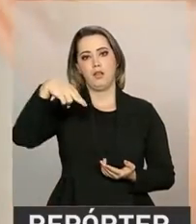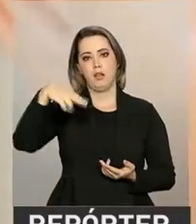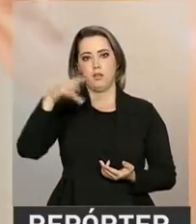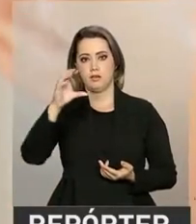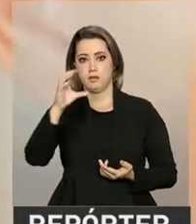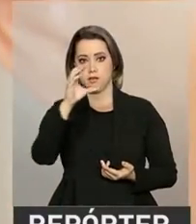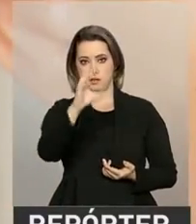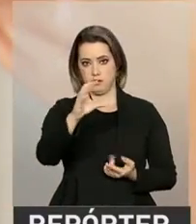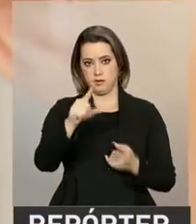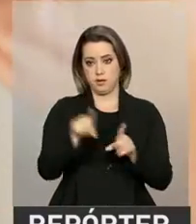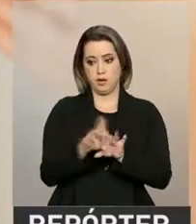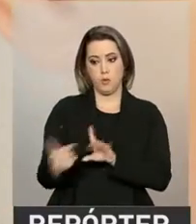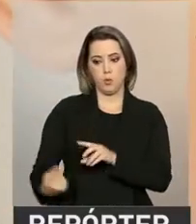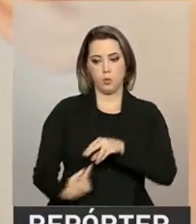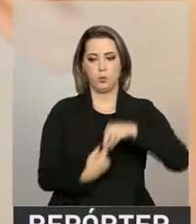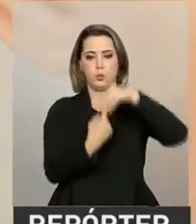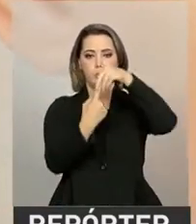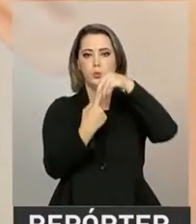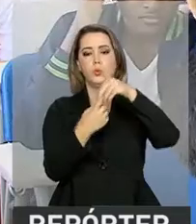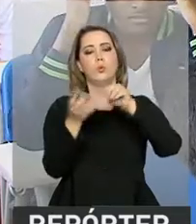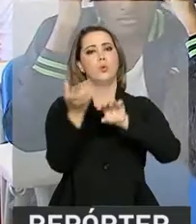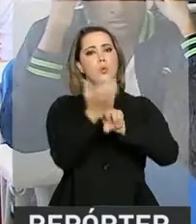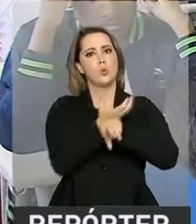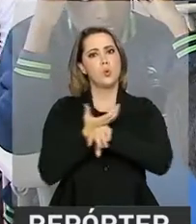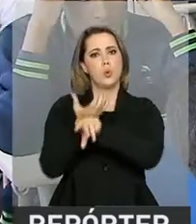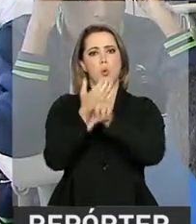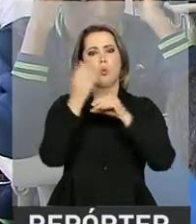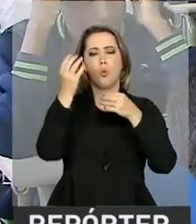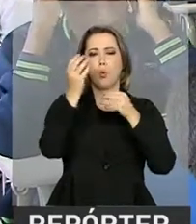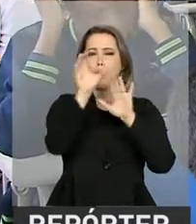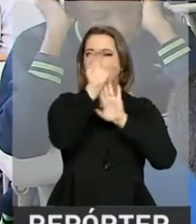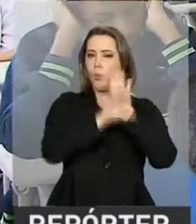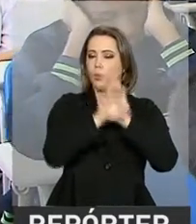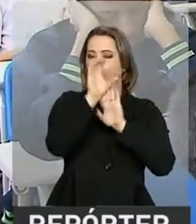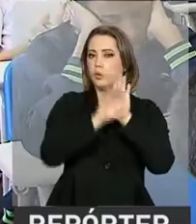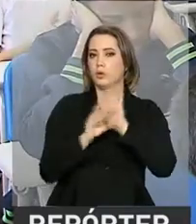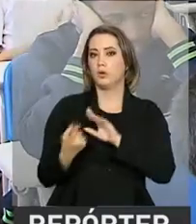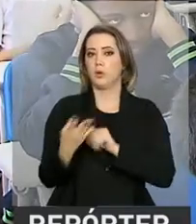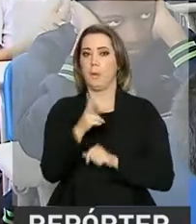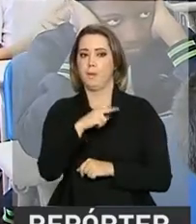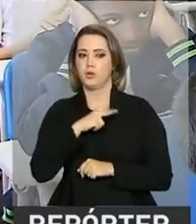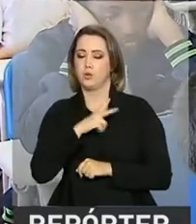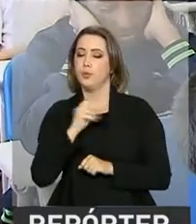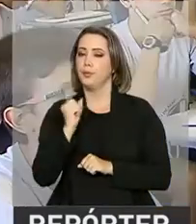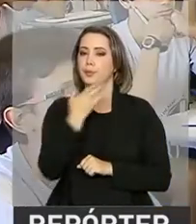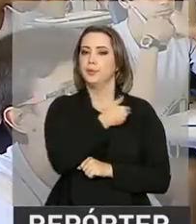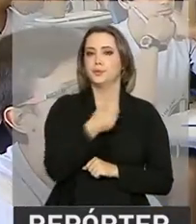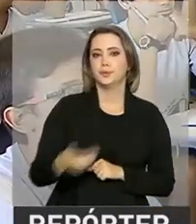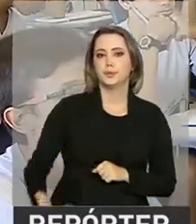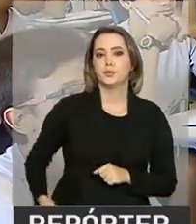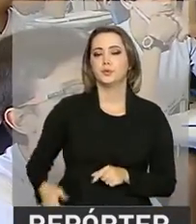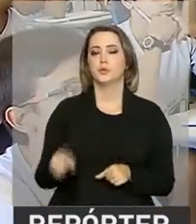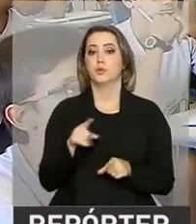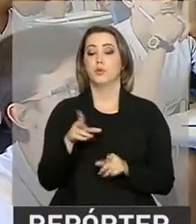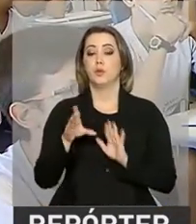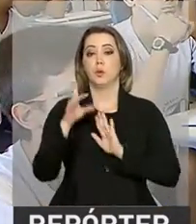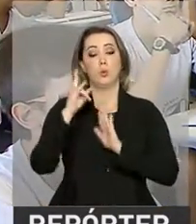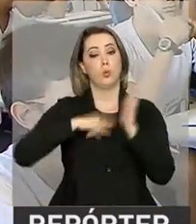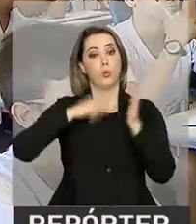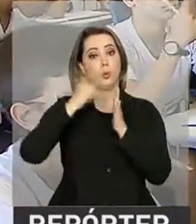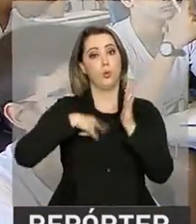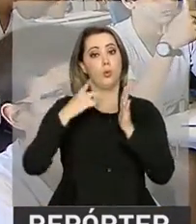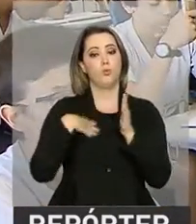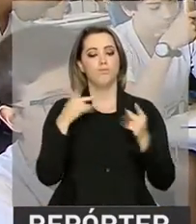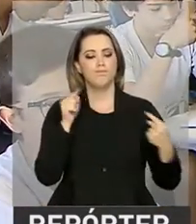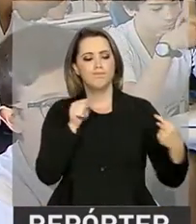transformar e unificar os currículos das escolas públicas e privadas de todo o país. O documento é um